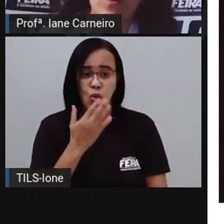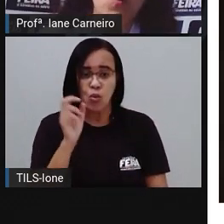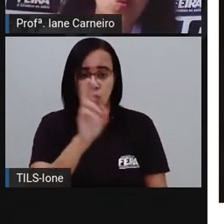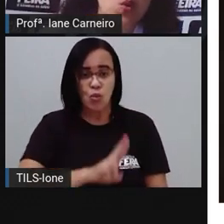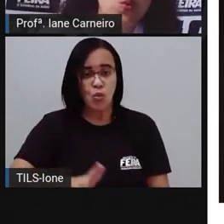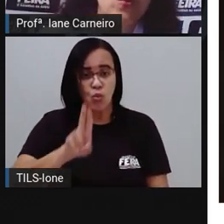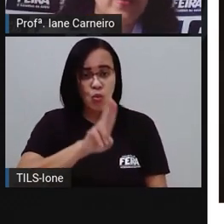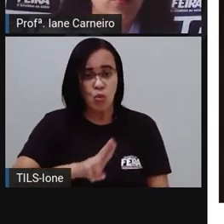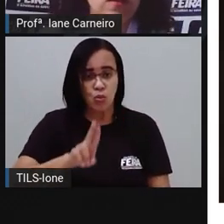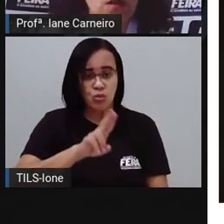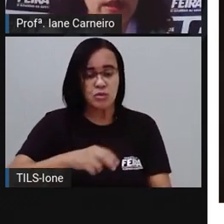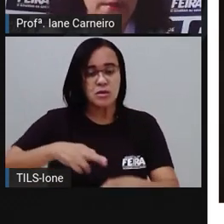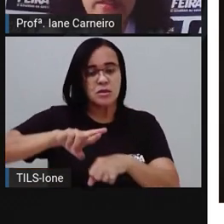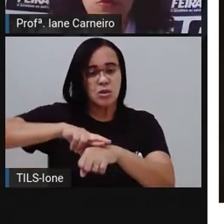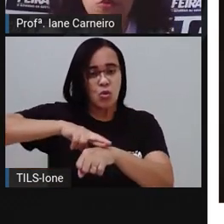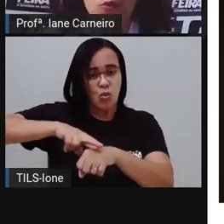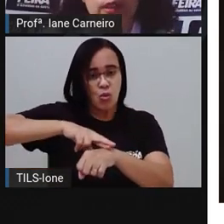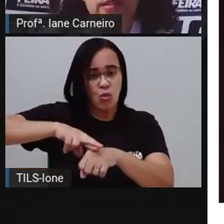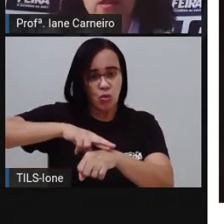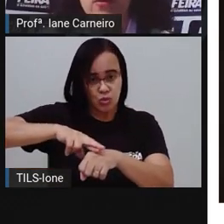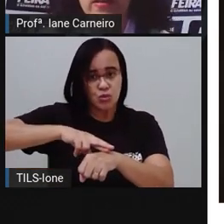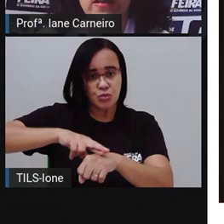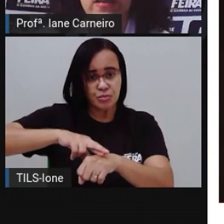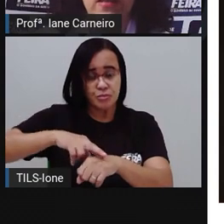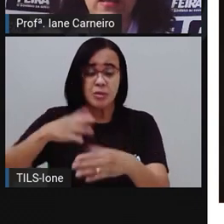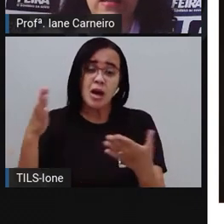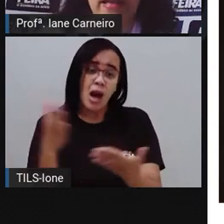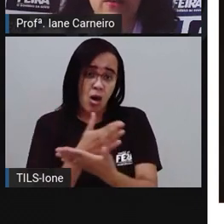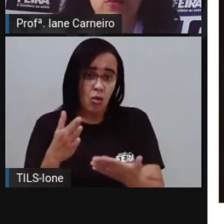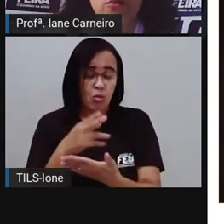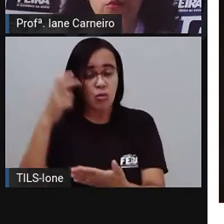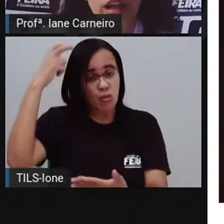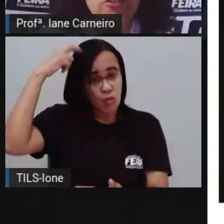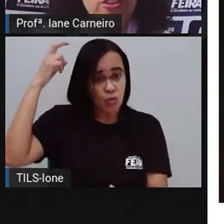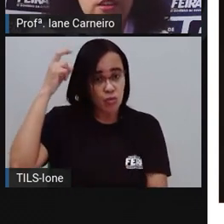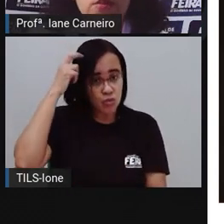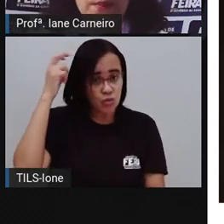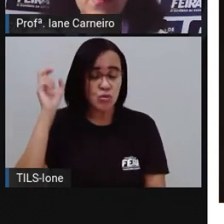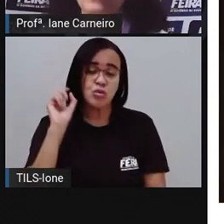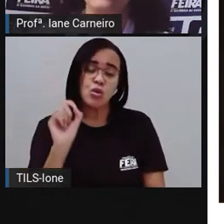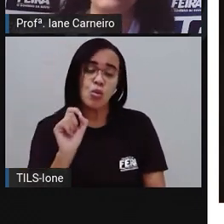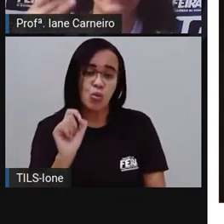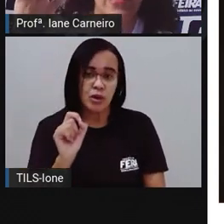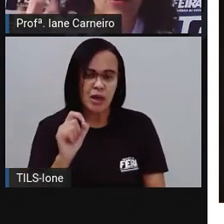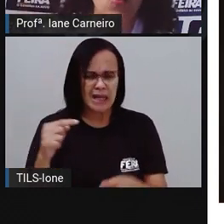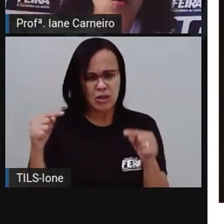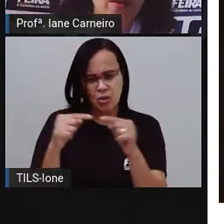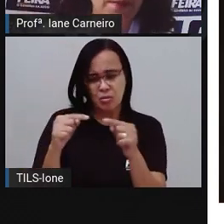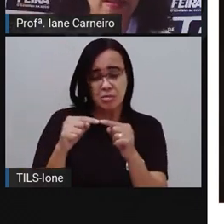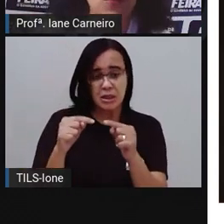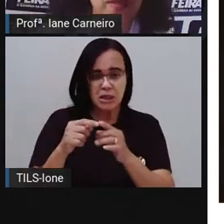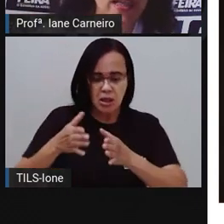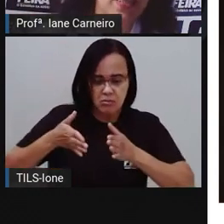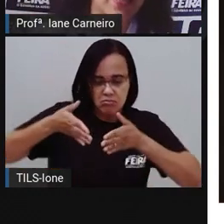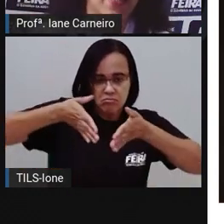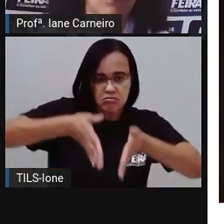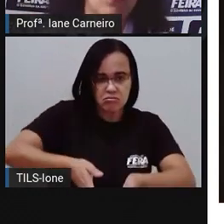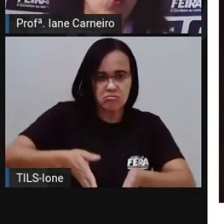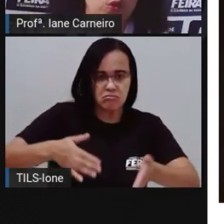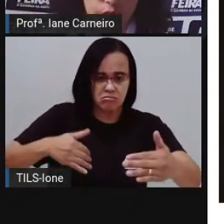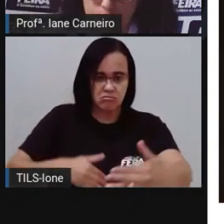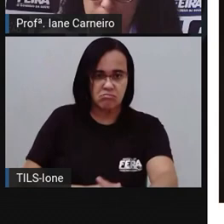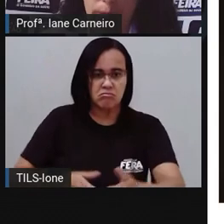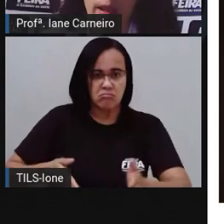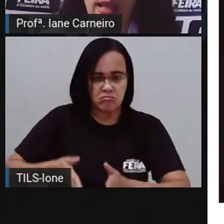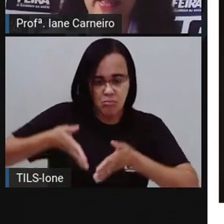E o luto, né? Quando alguém... Tem culturas que... No caixão da pessoa, né? A cor que predomina ali é